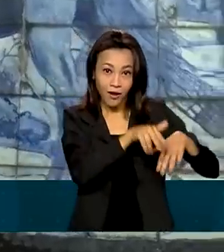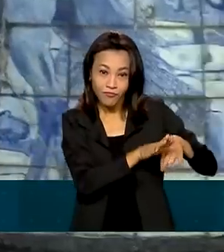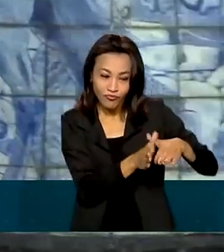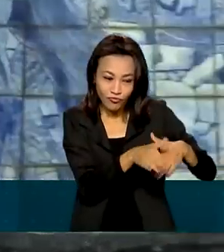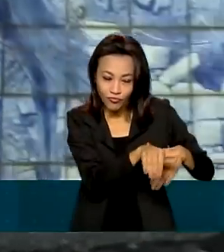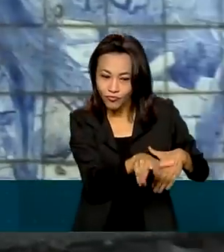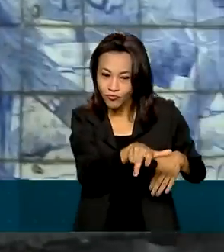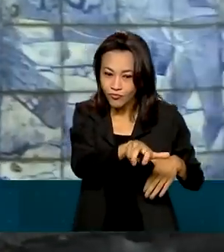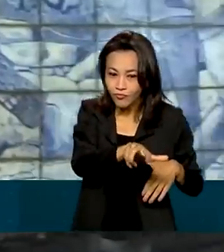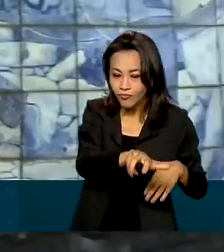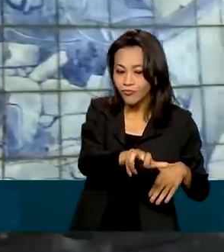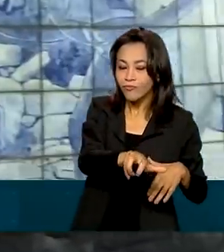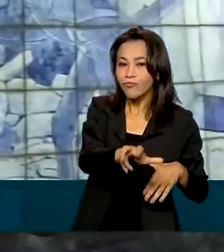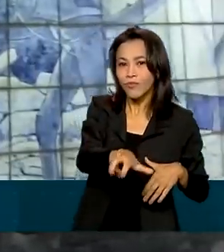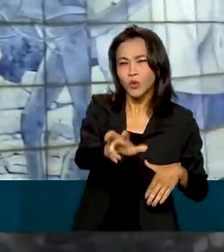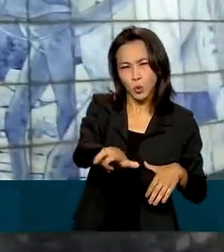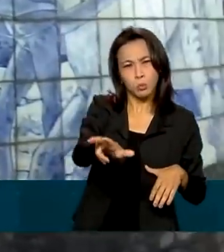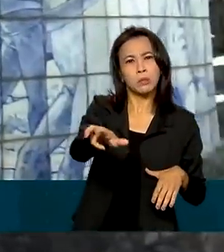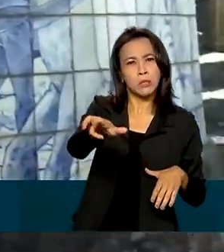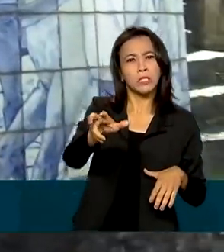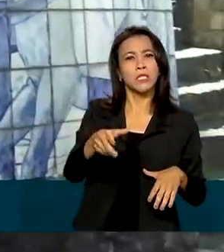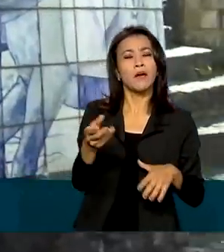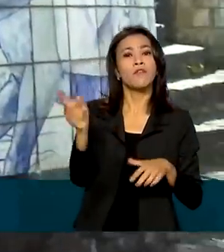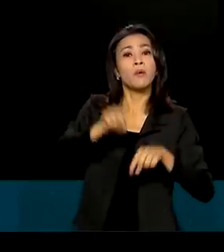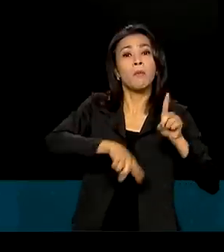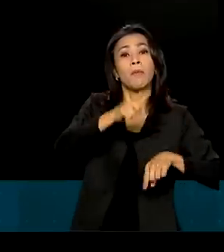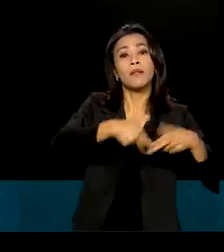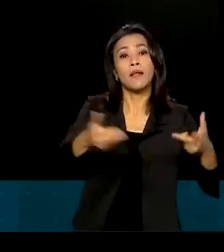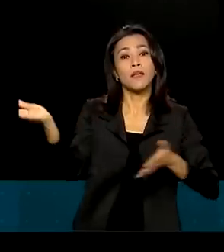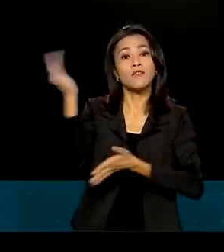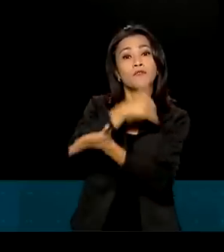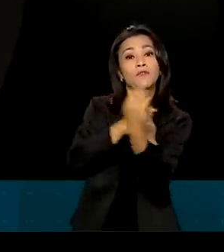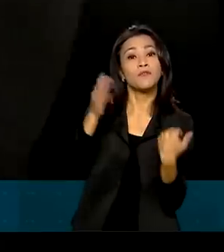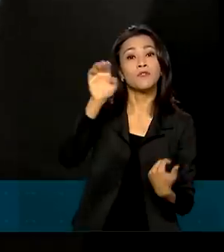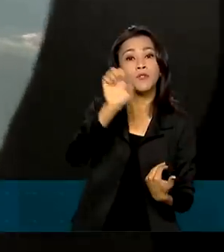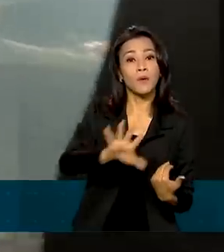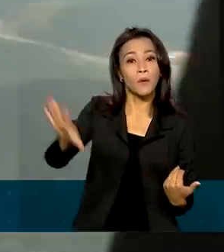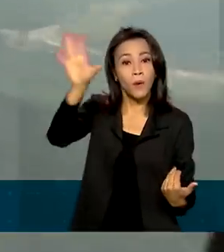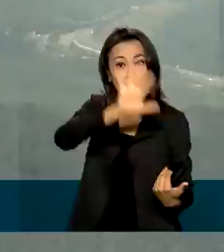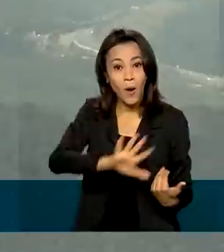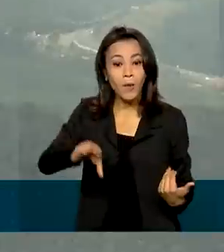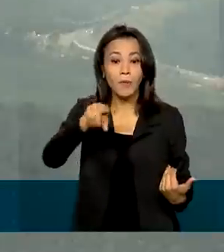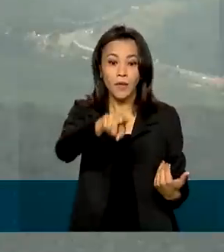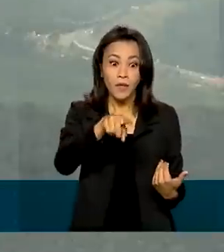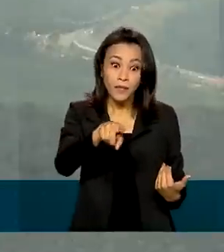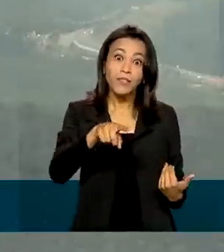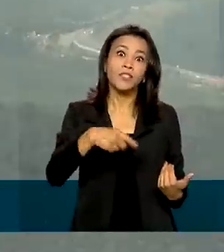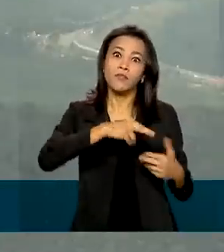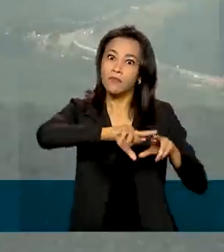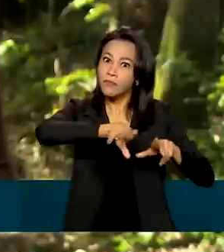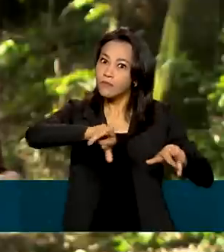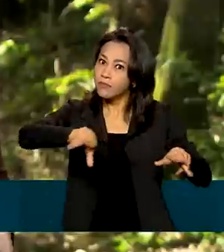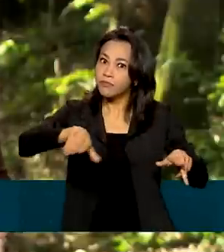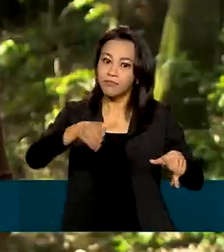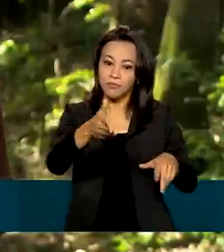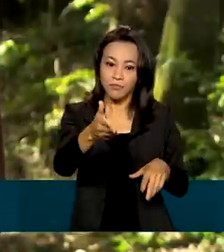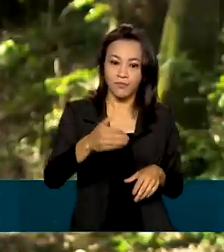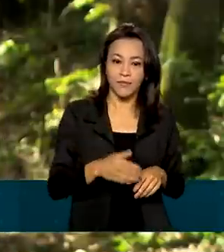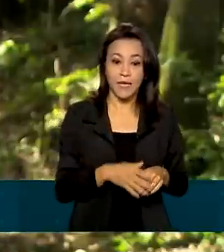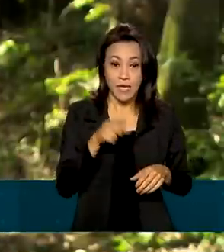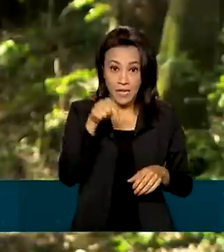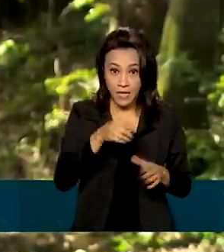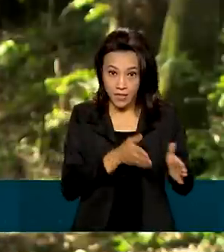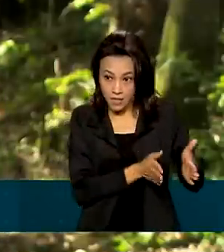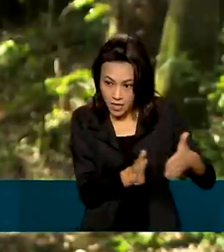Os animais subiam produtos importados da Europa e desciam carregados de itens agrícolas. Nesse caminho